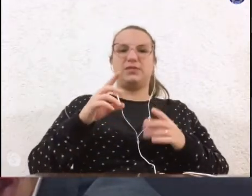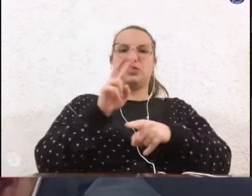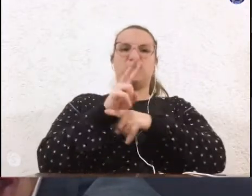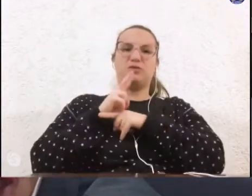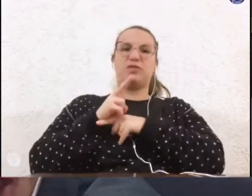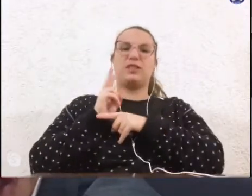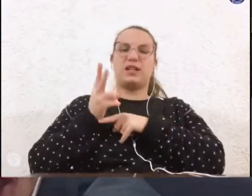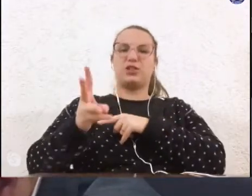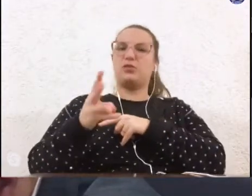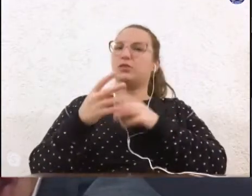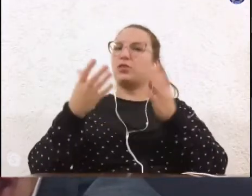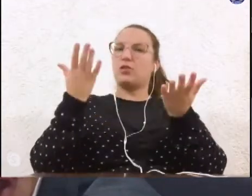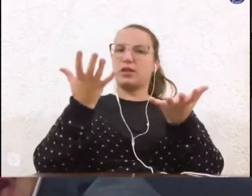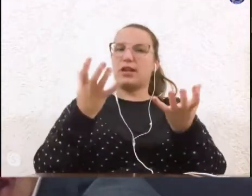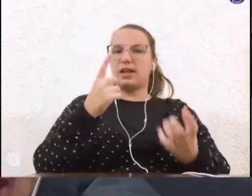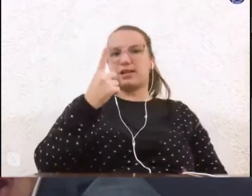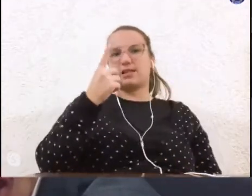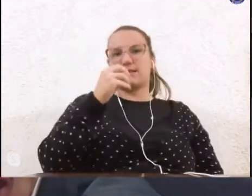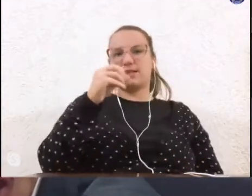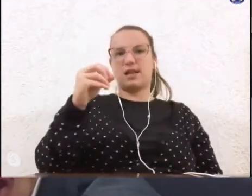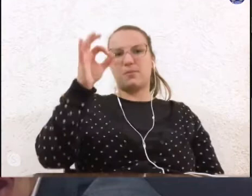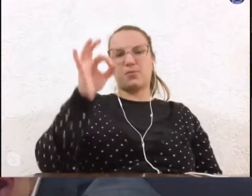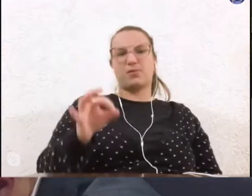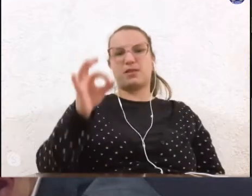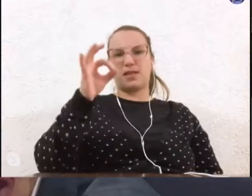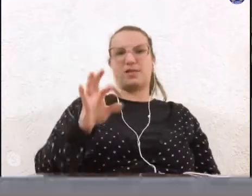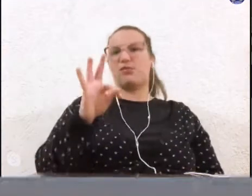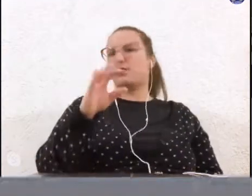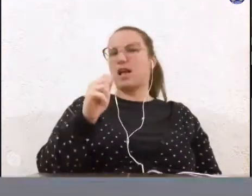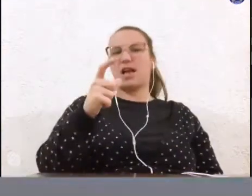% isentados de todo esse tipo de taxa. Obrigado, senhor presidente.